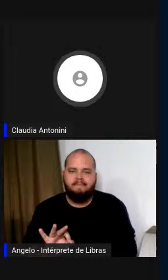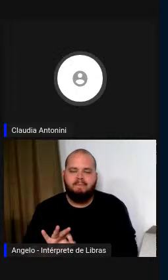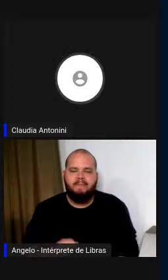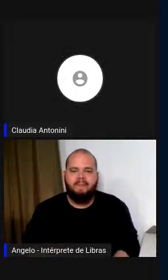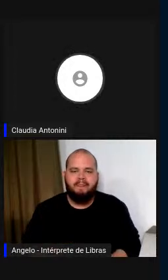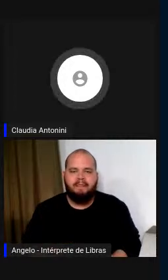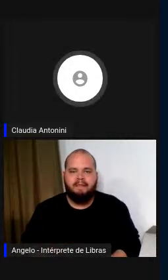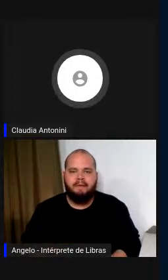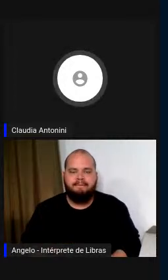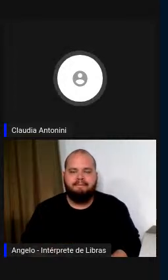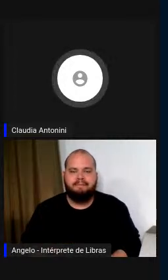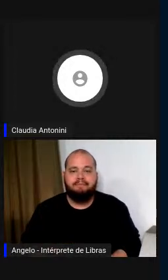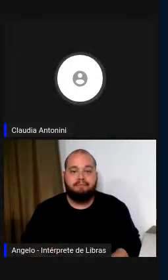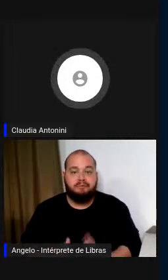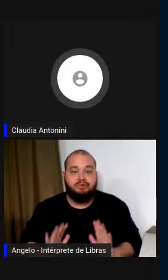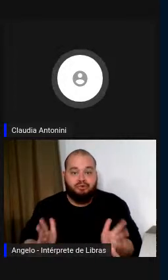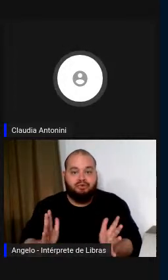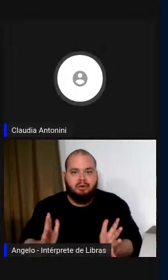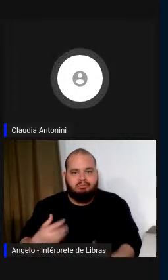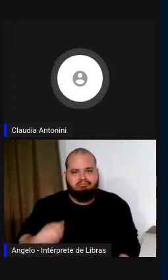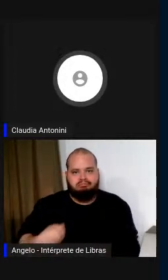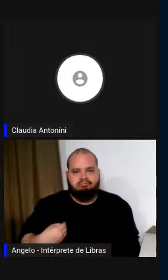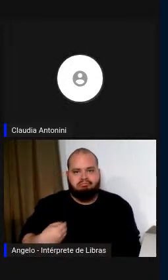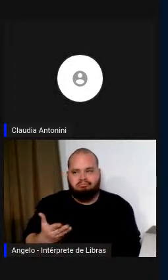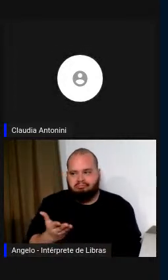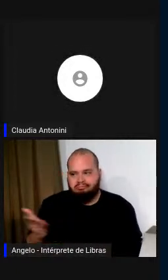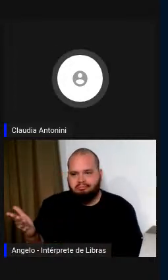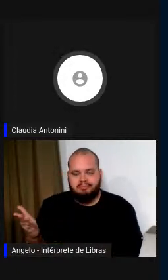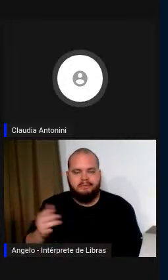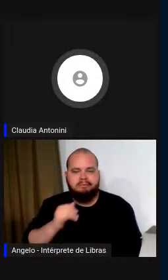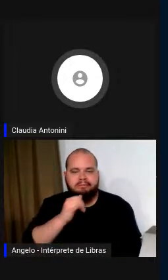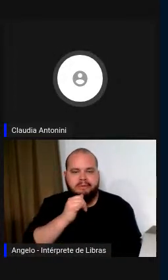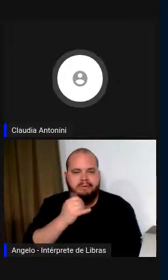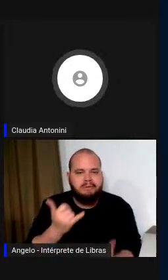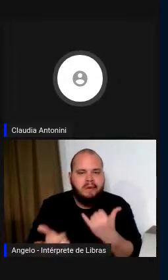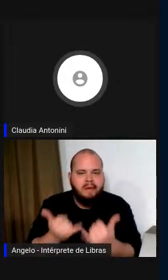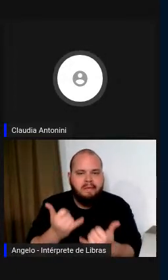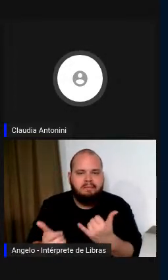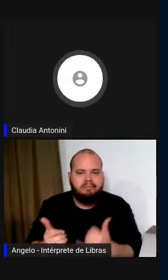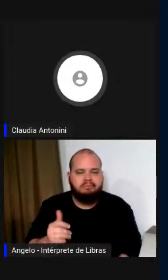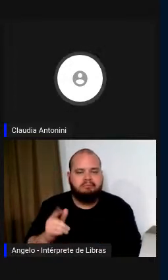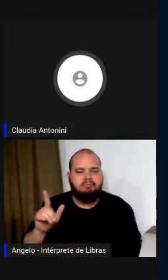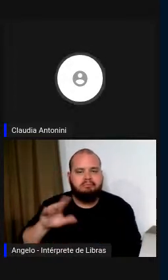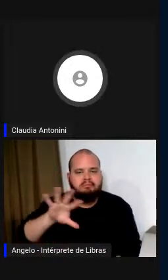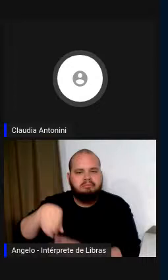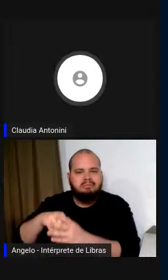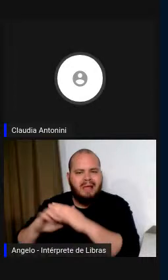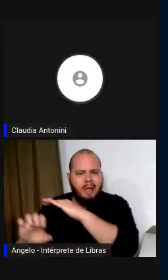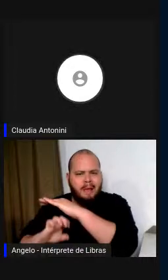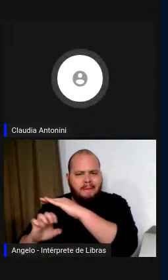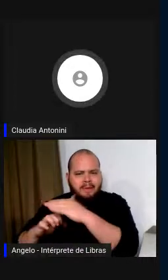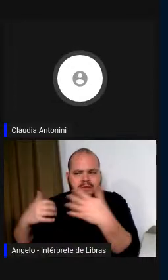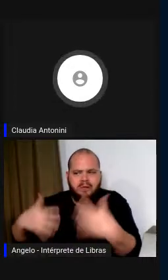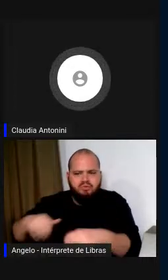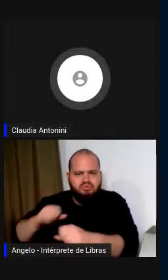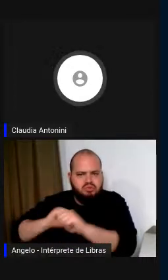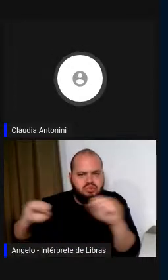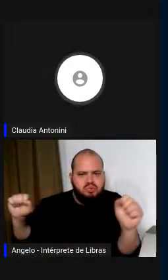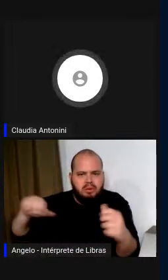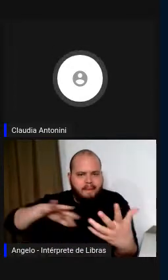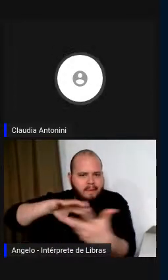existem, olha, por exemplo, o que ocorre nas grandes organizações internacionais, já